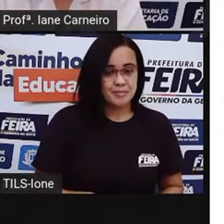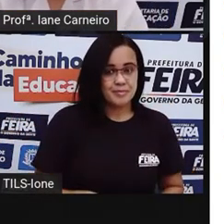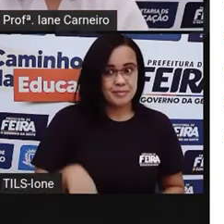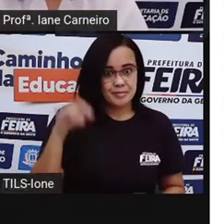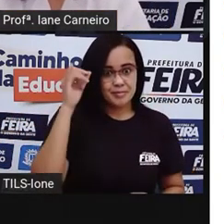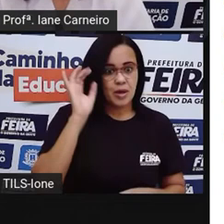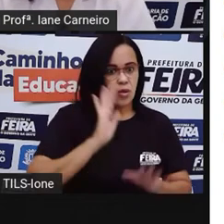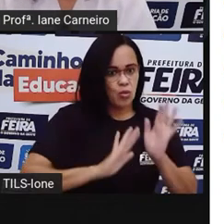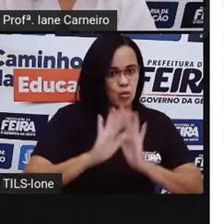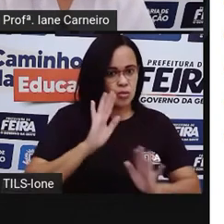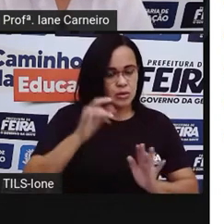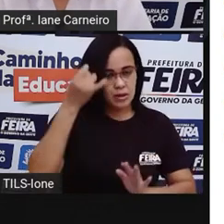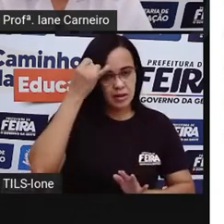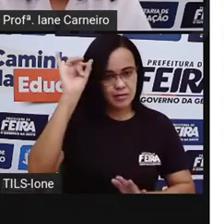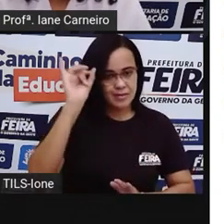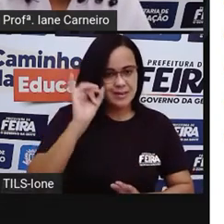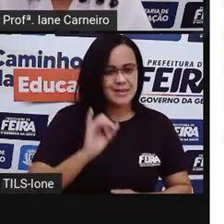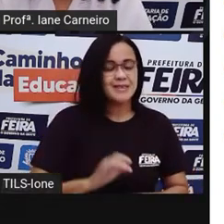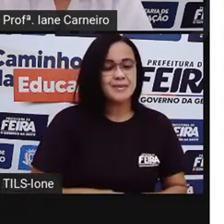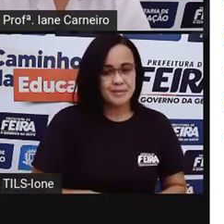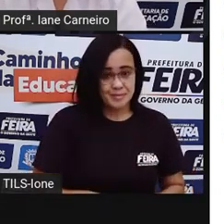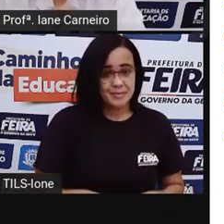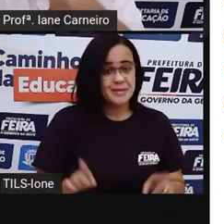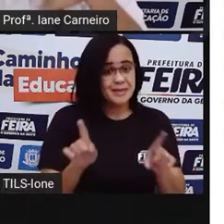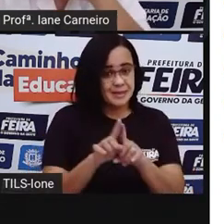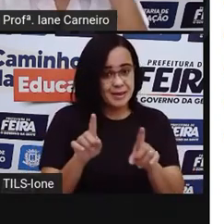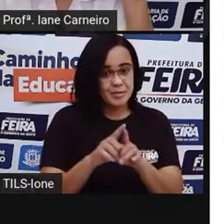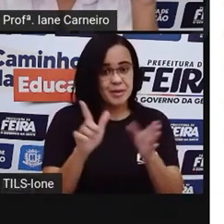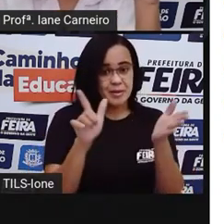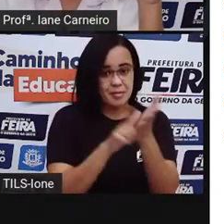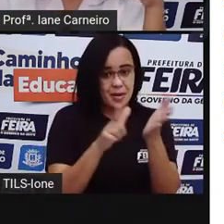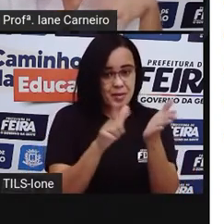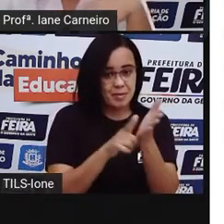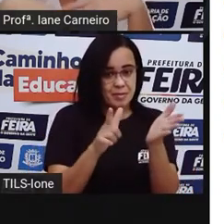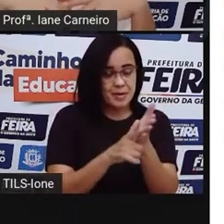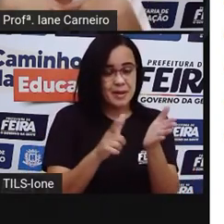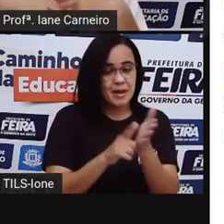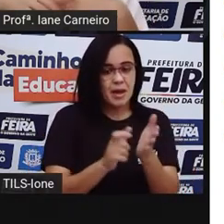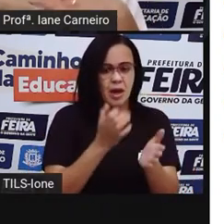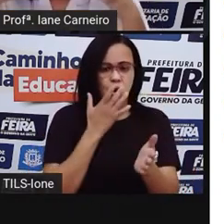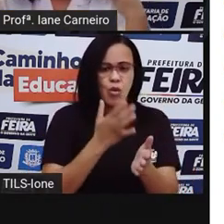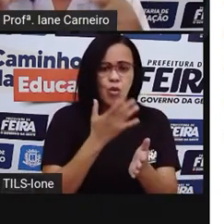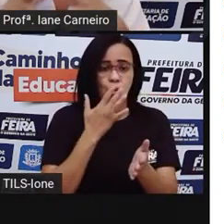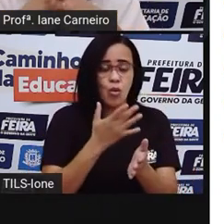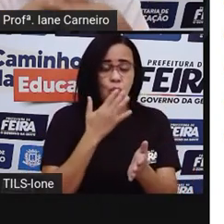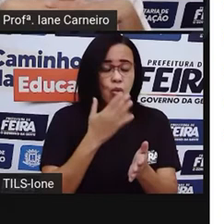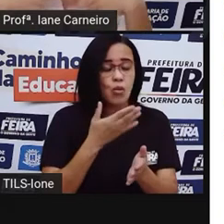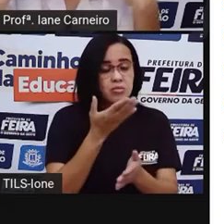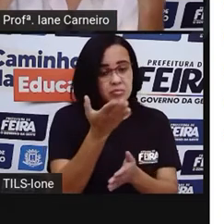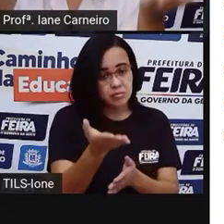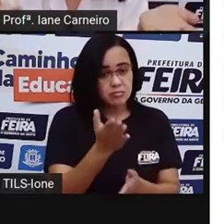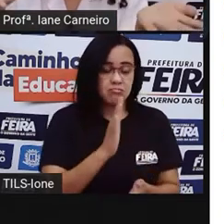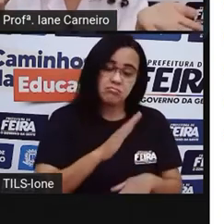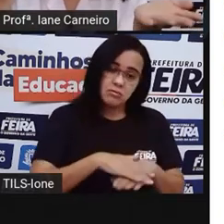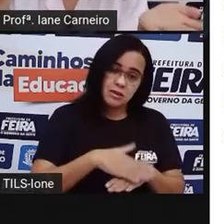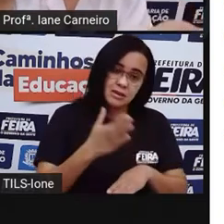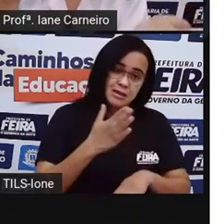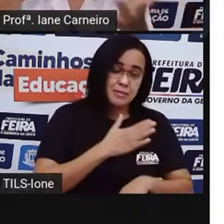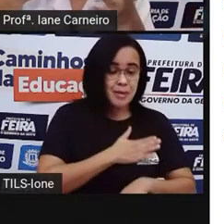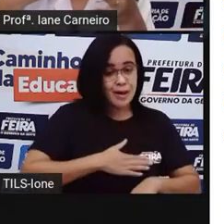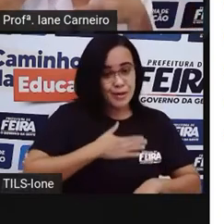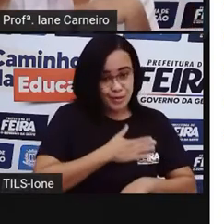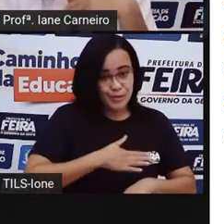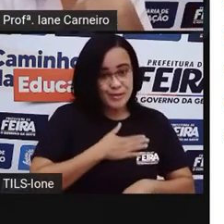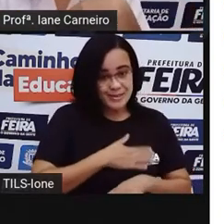machuque. E papéis, né? Da sua preferência. A cor que você quiser. E aí, de acordo com